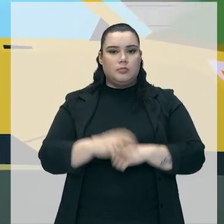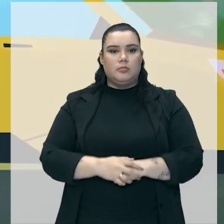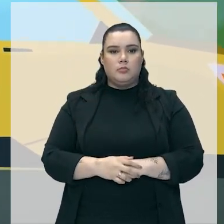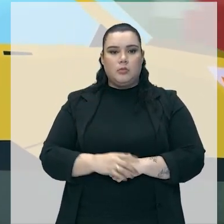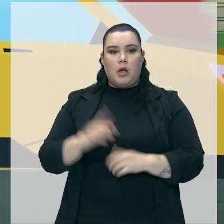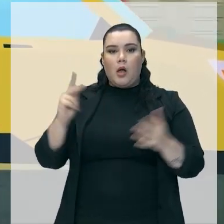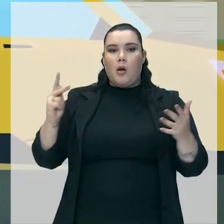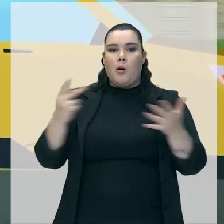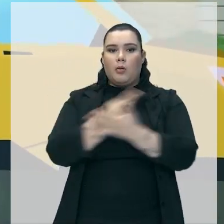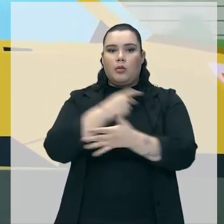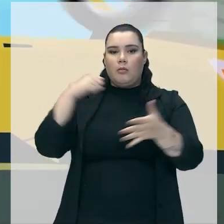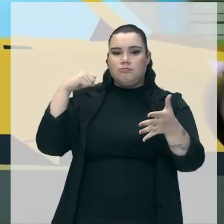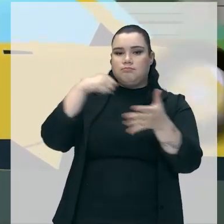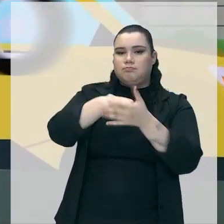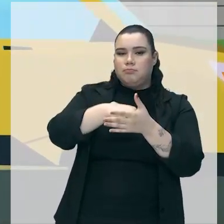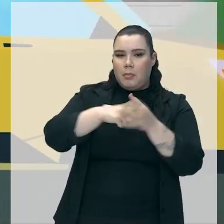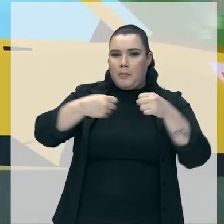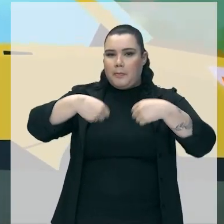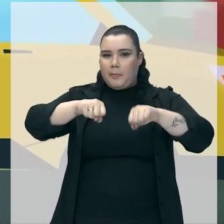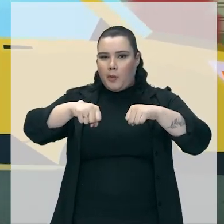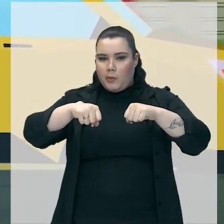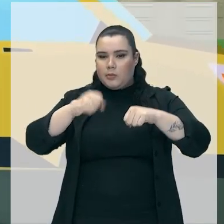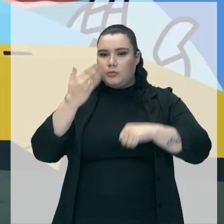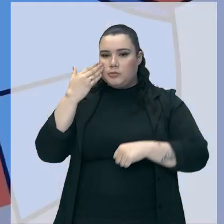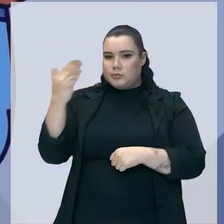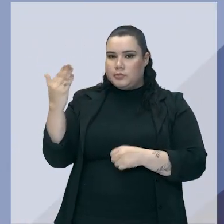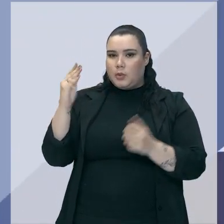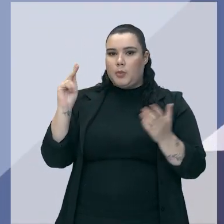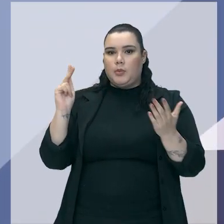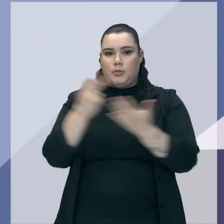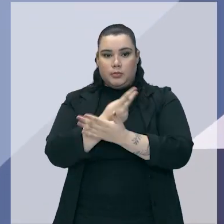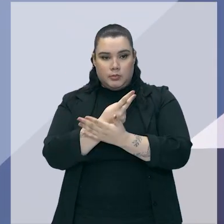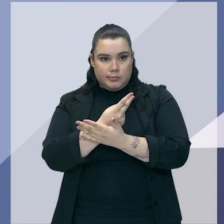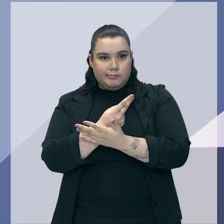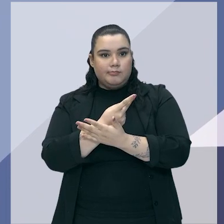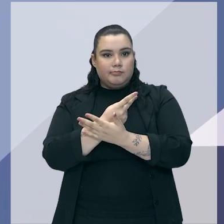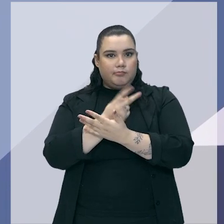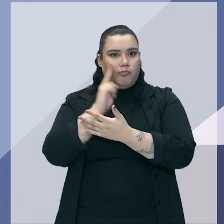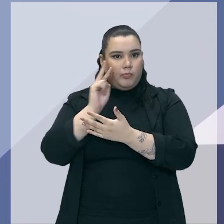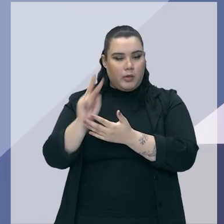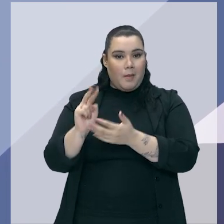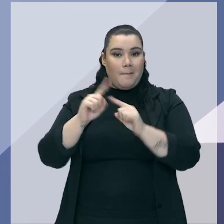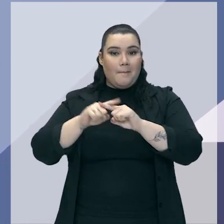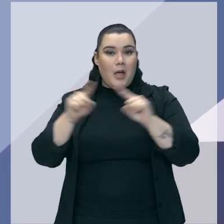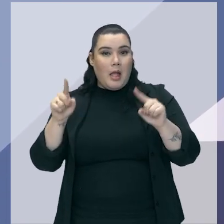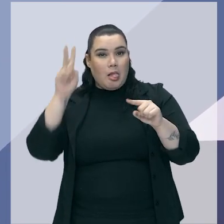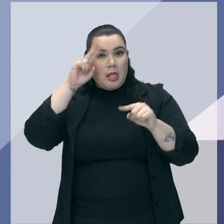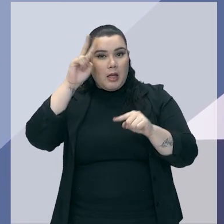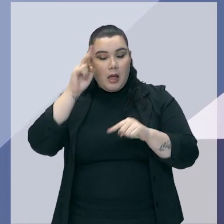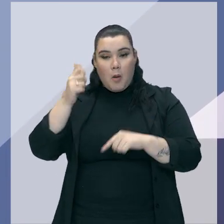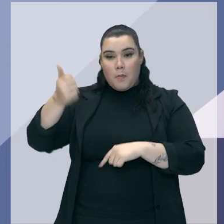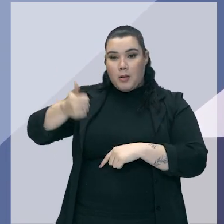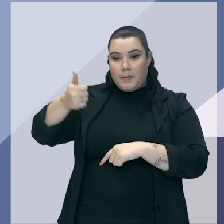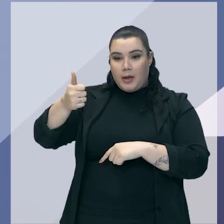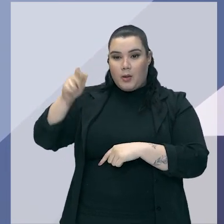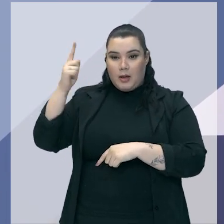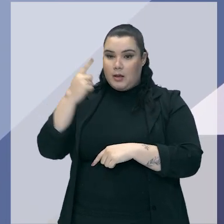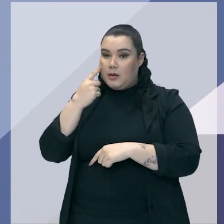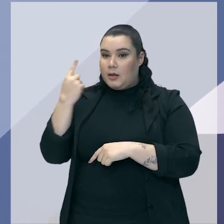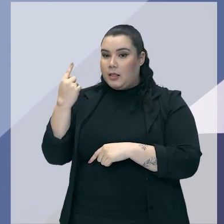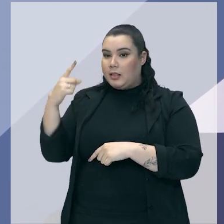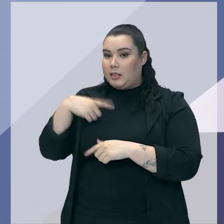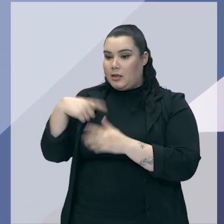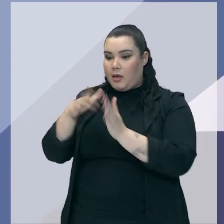acidente do nada, olha aí, ó, aconteceu uma catástrofe, só que aquele lá que é trabalhador formal, ele tem